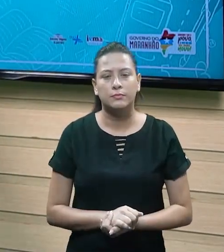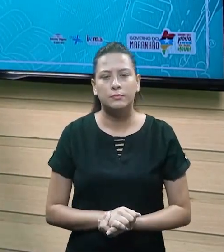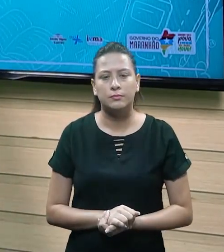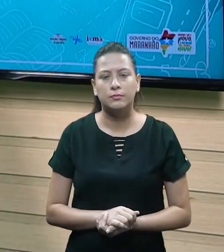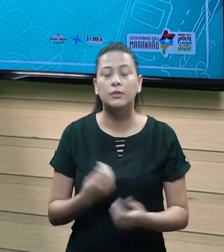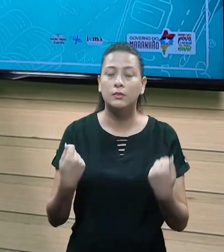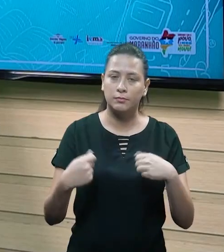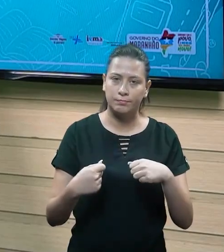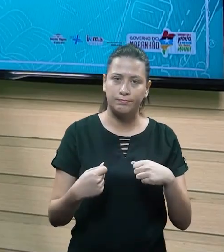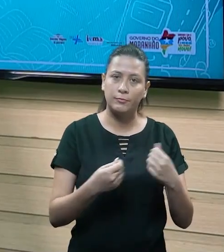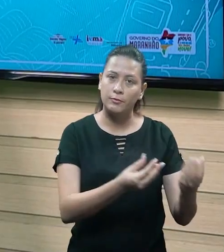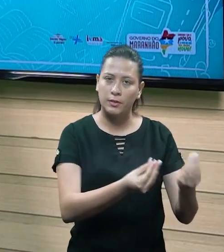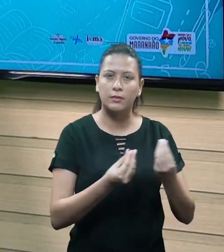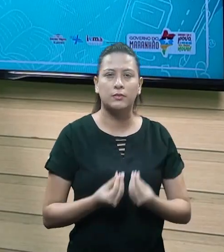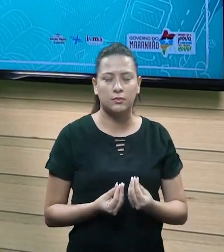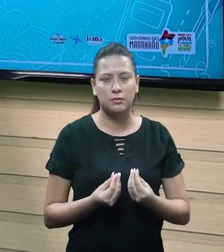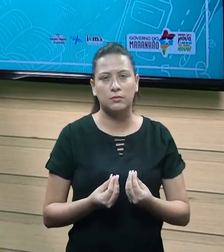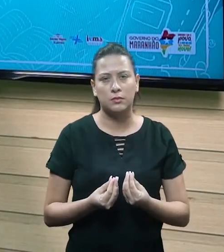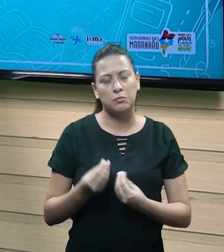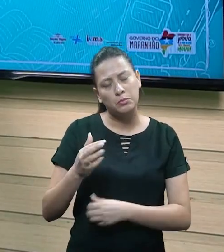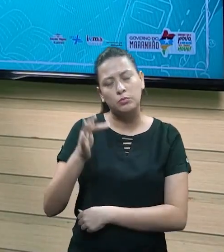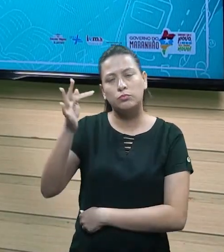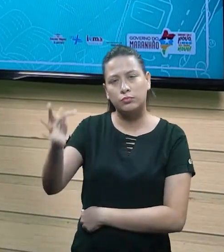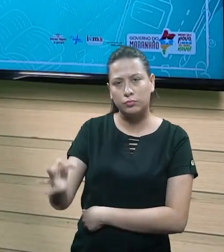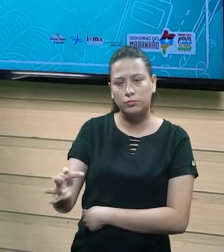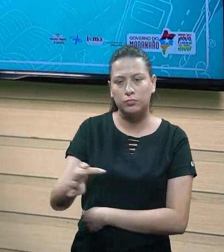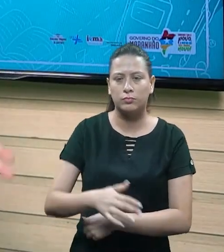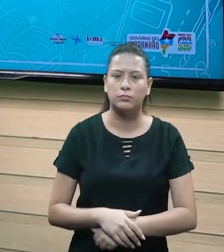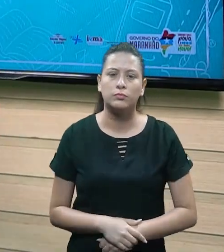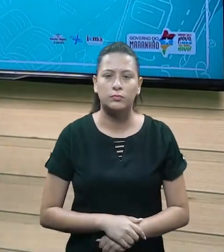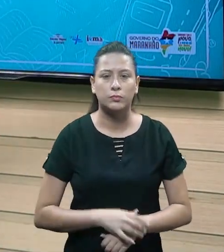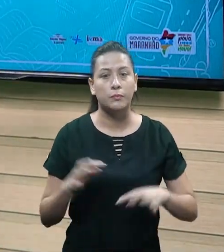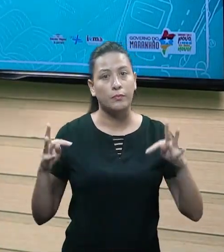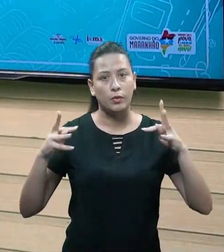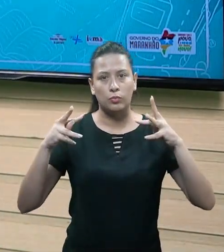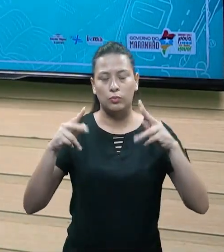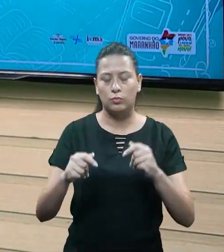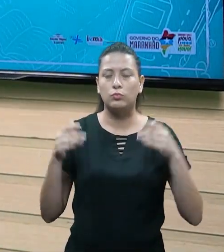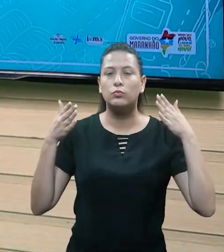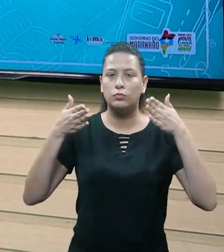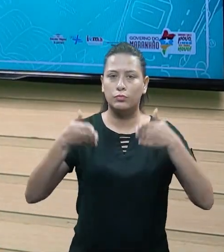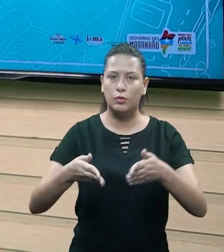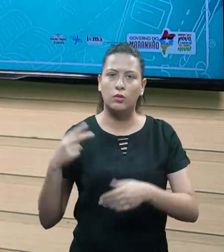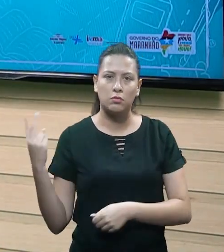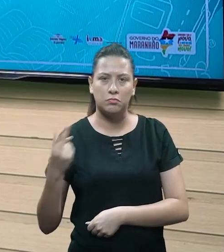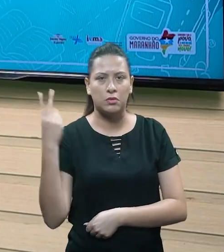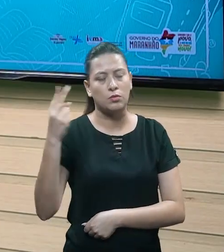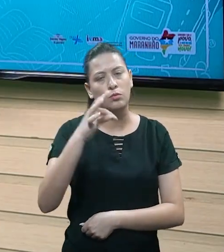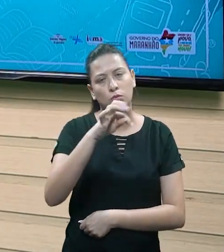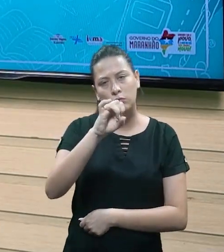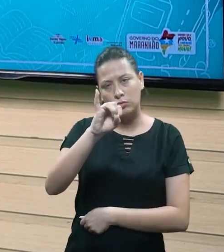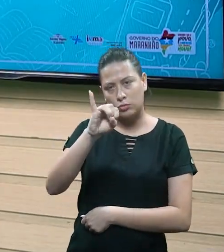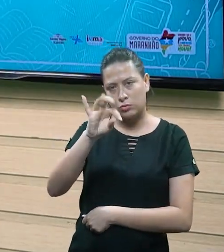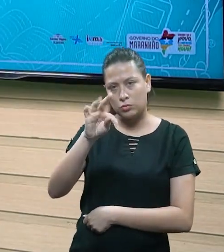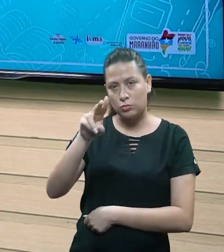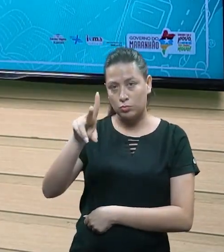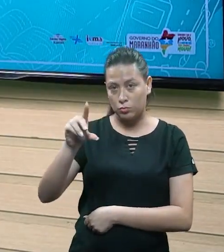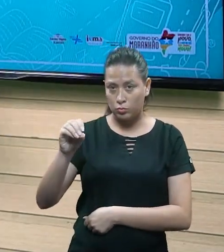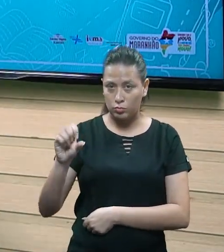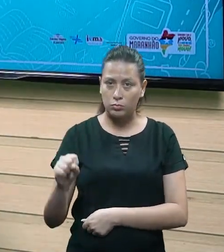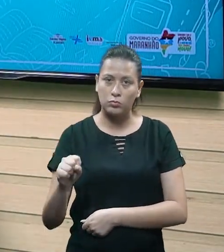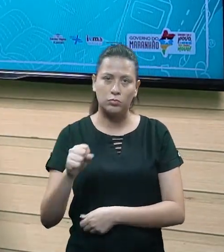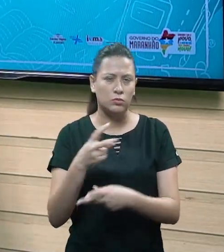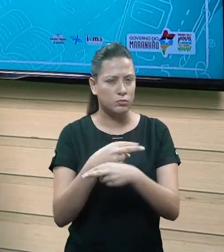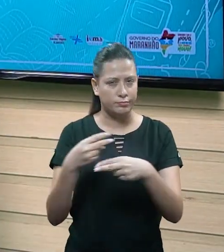chegando a ela em algum momento, tá? E provavelmente um momento futuro, tá? Então, tudo que seja, botar a valores, a receber a títulos, a